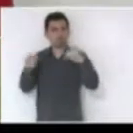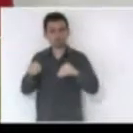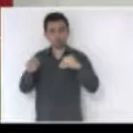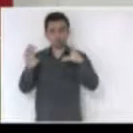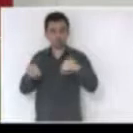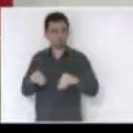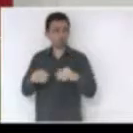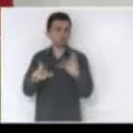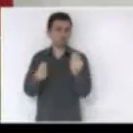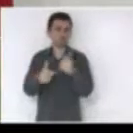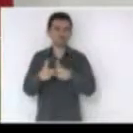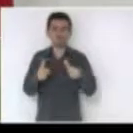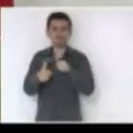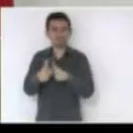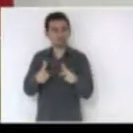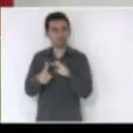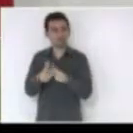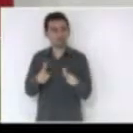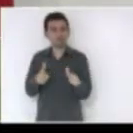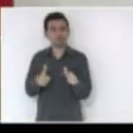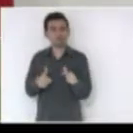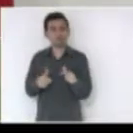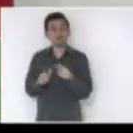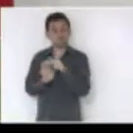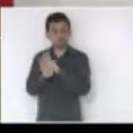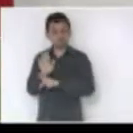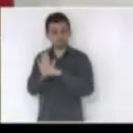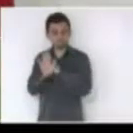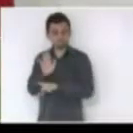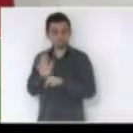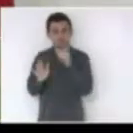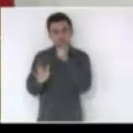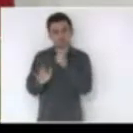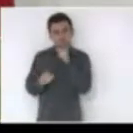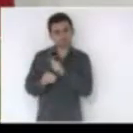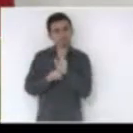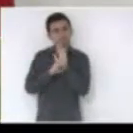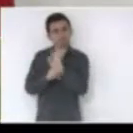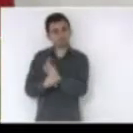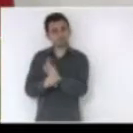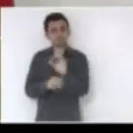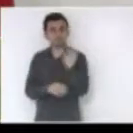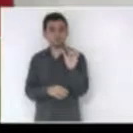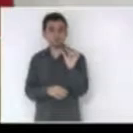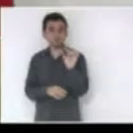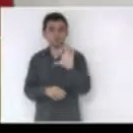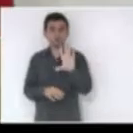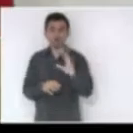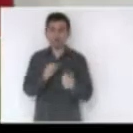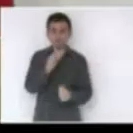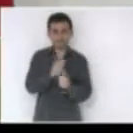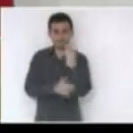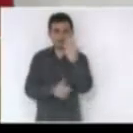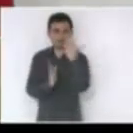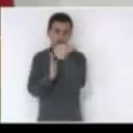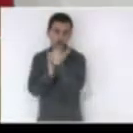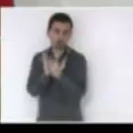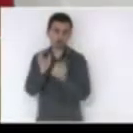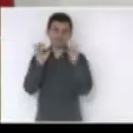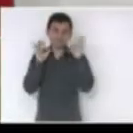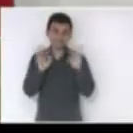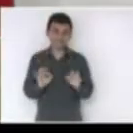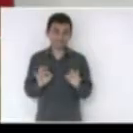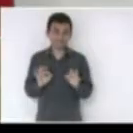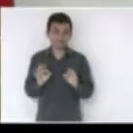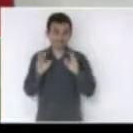portanto nós esse projeto contempla em parte o deputado Natalino mas a criação de um programa específico